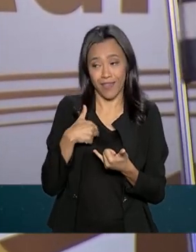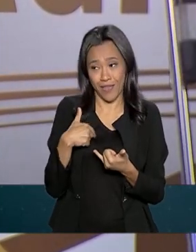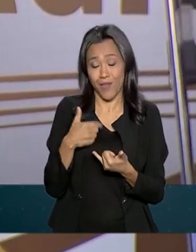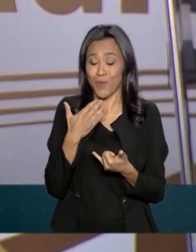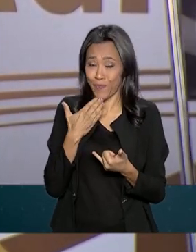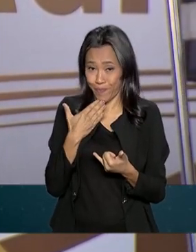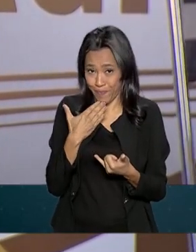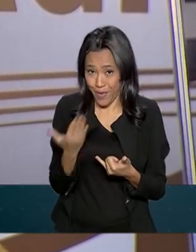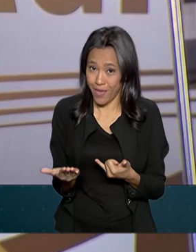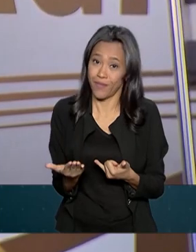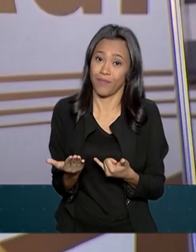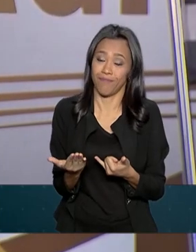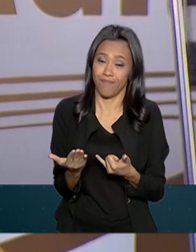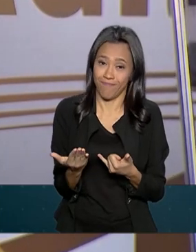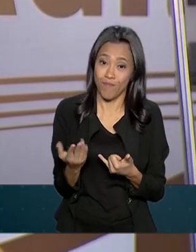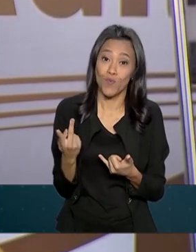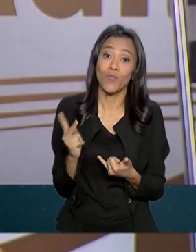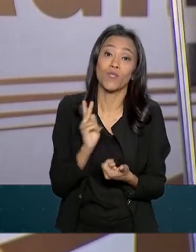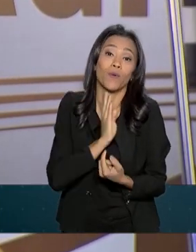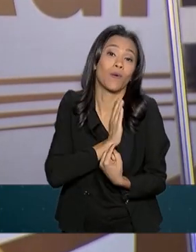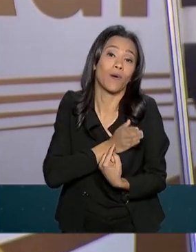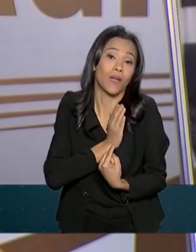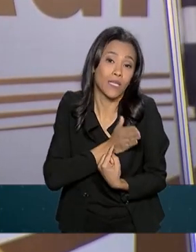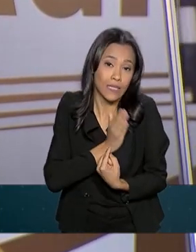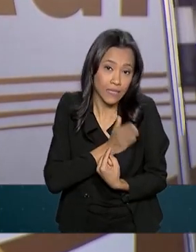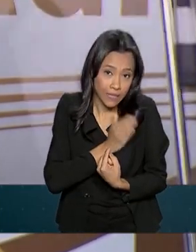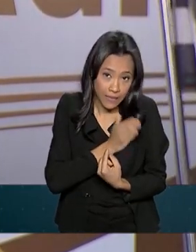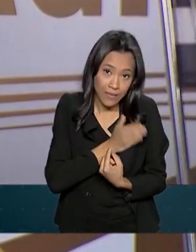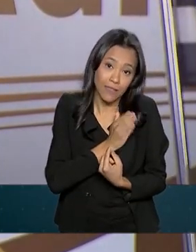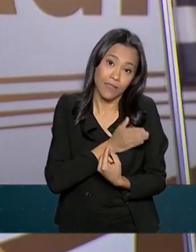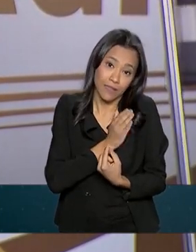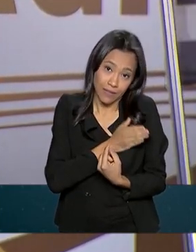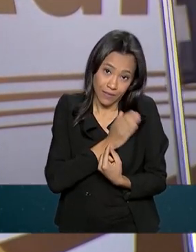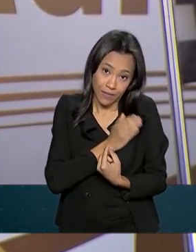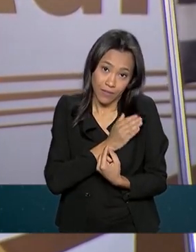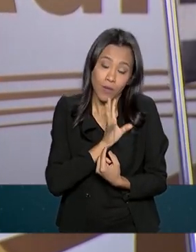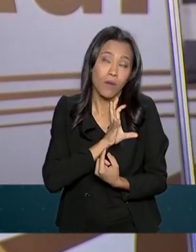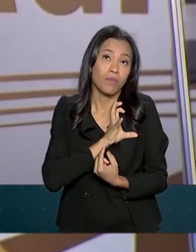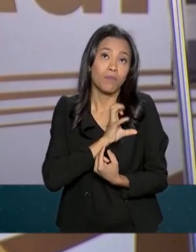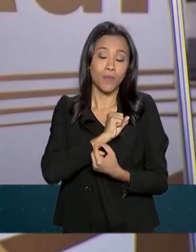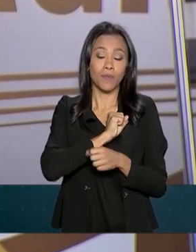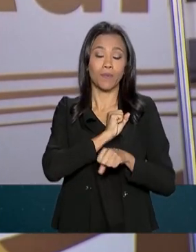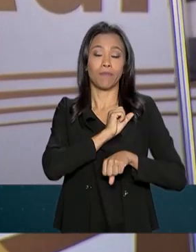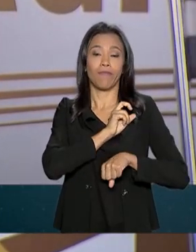para o seu coração, para o seu patriotismo,